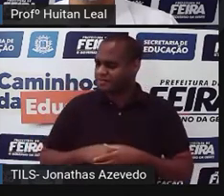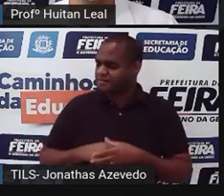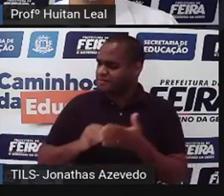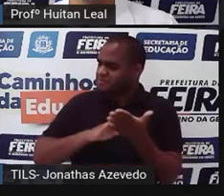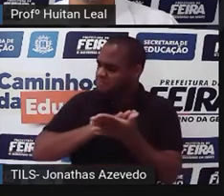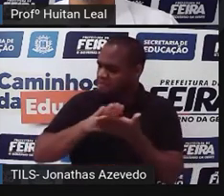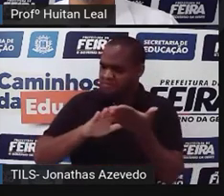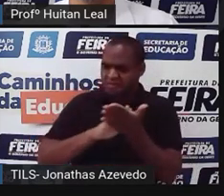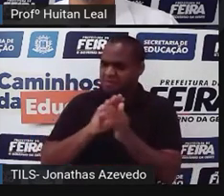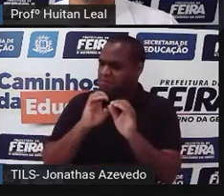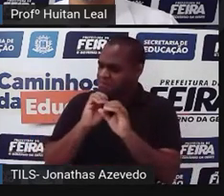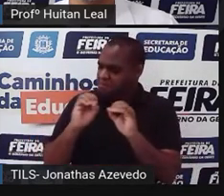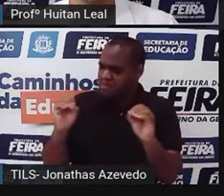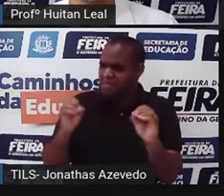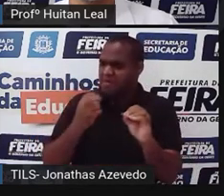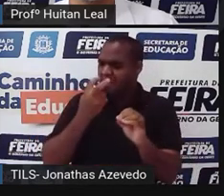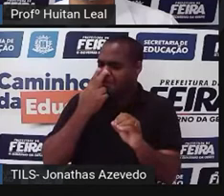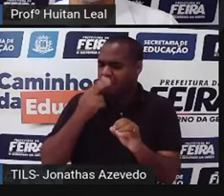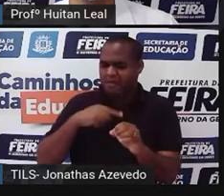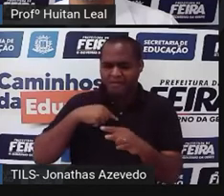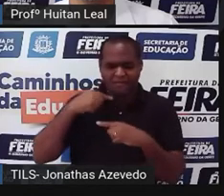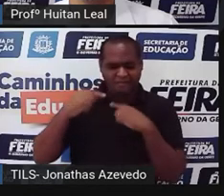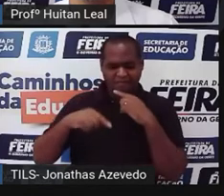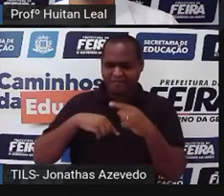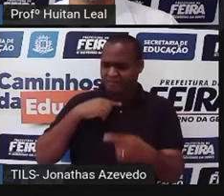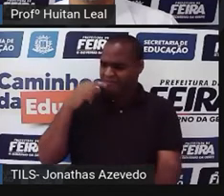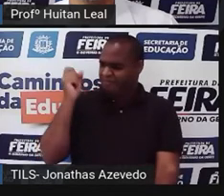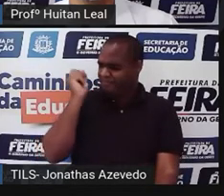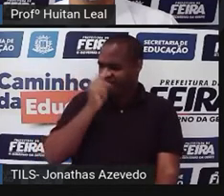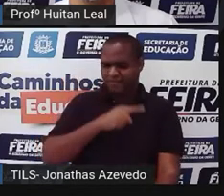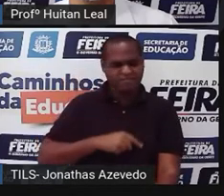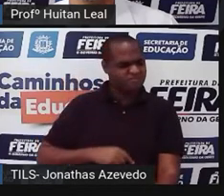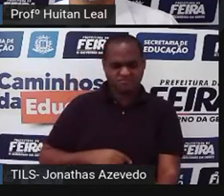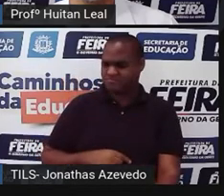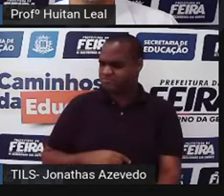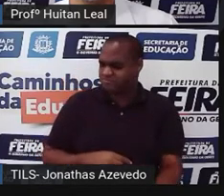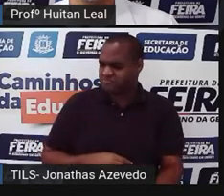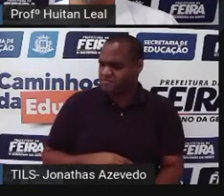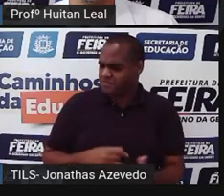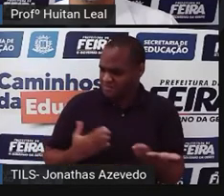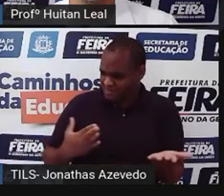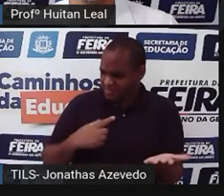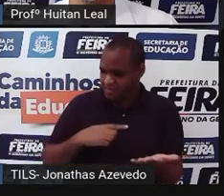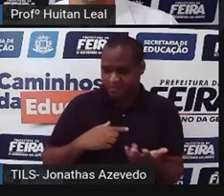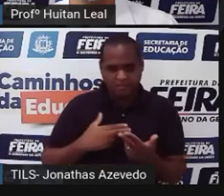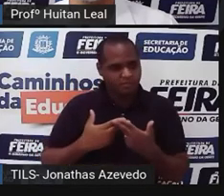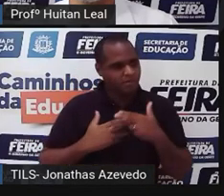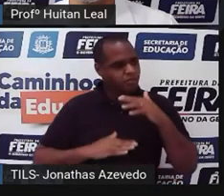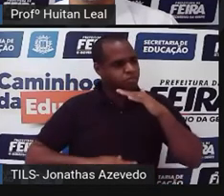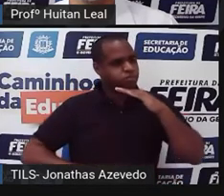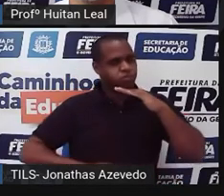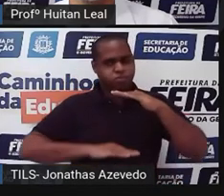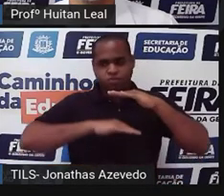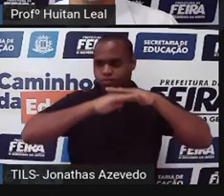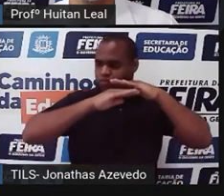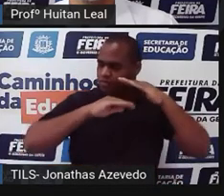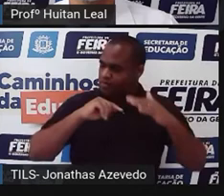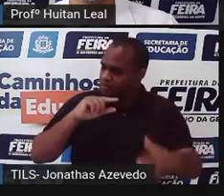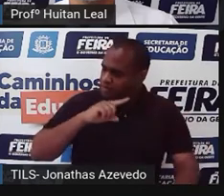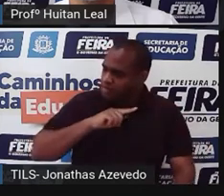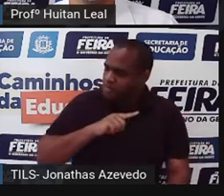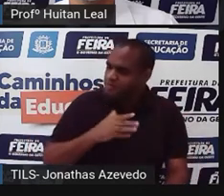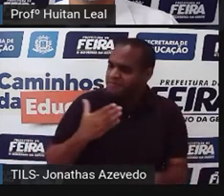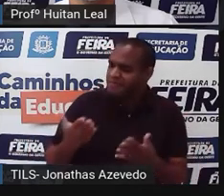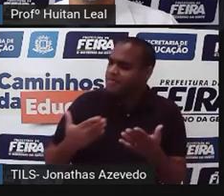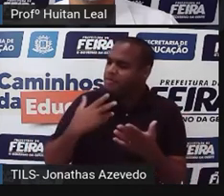você fazia de conta que nada tinha a ver com o assunto. Minha paciência foi se esgotando. Até que